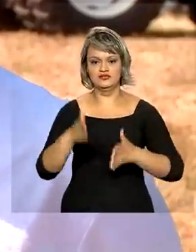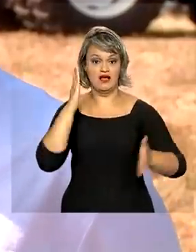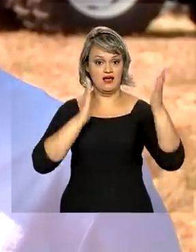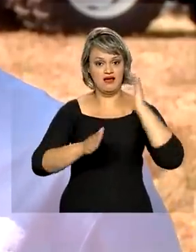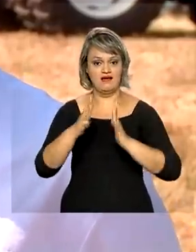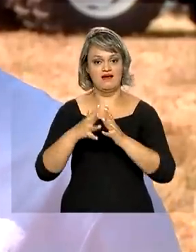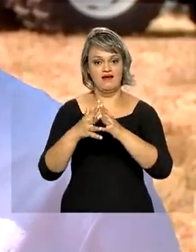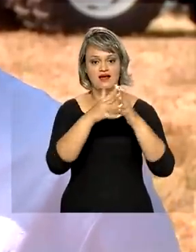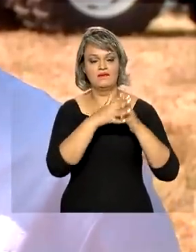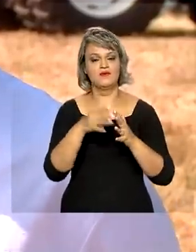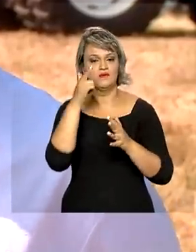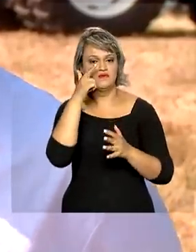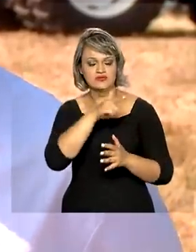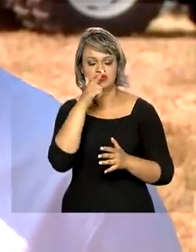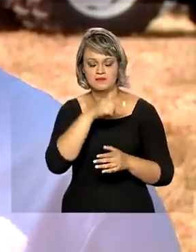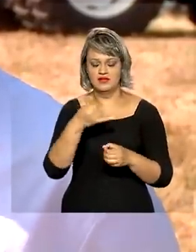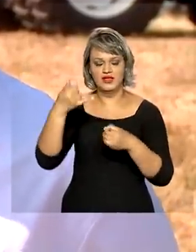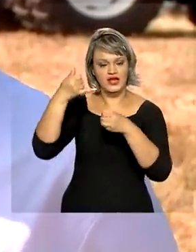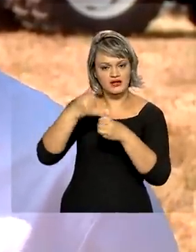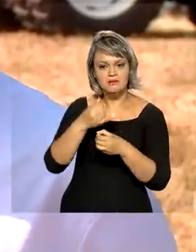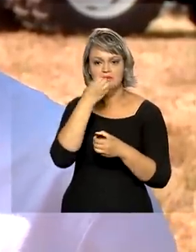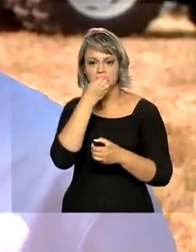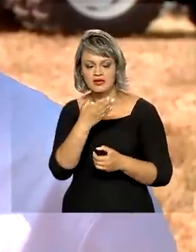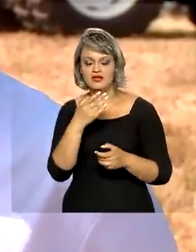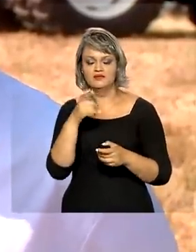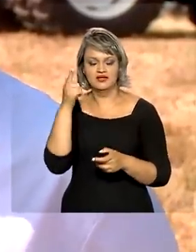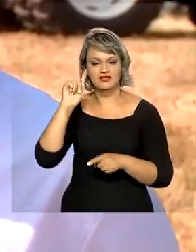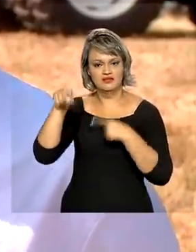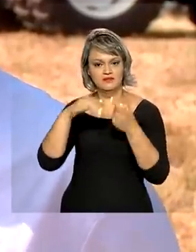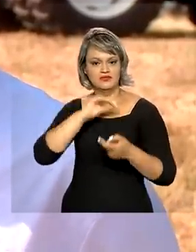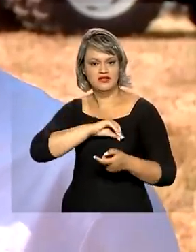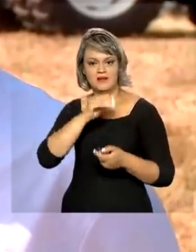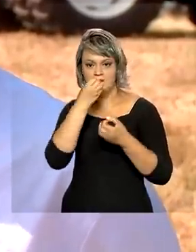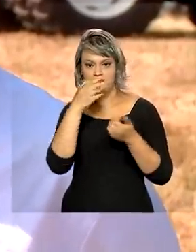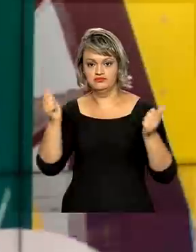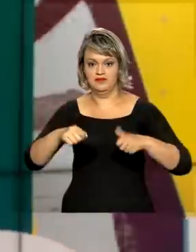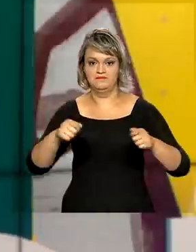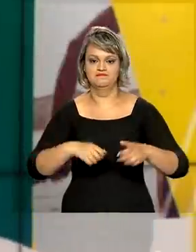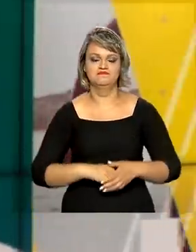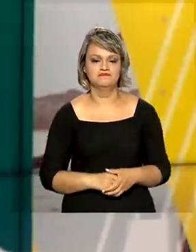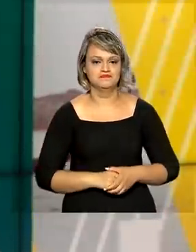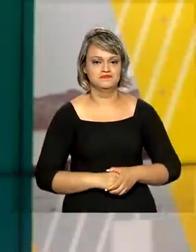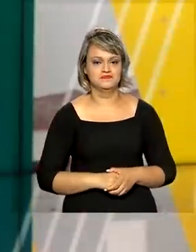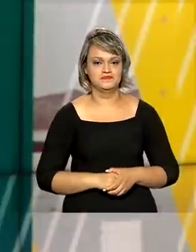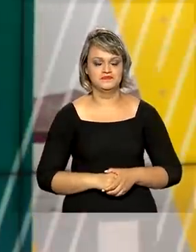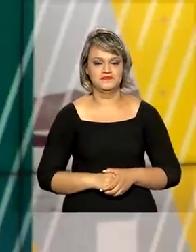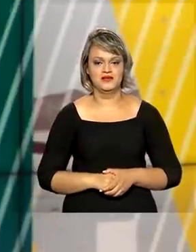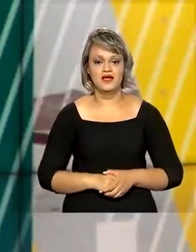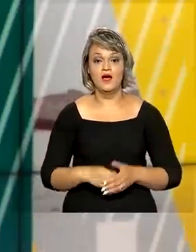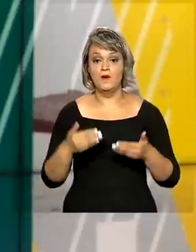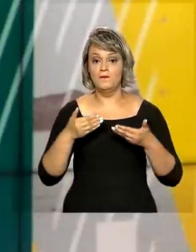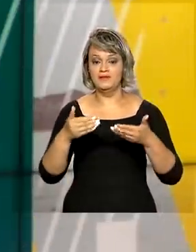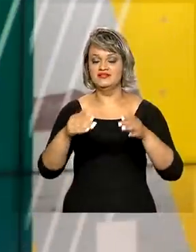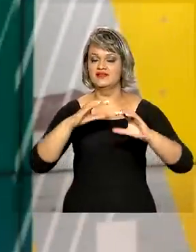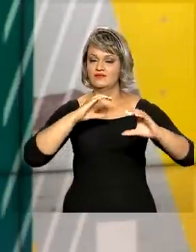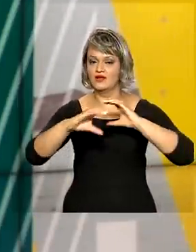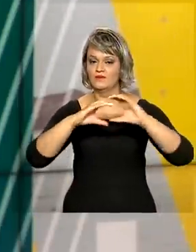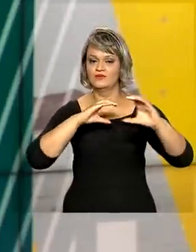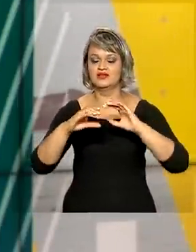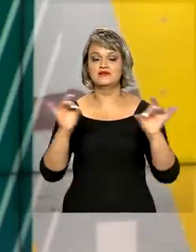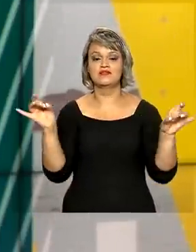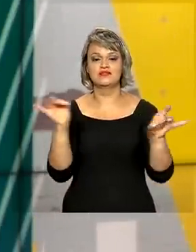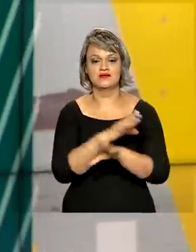frete, o melhor preço de combustível, para que ele possa ter uma renda também melhor no final do mês. O Ministério das Comunicações